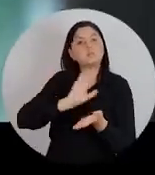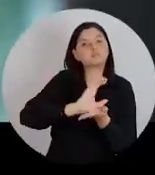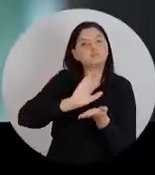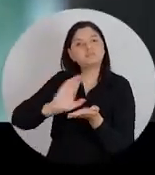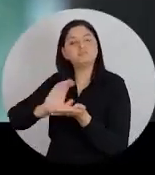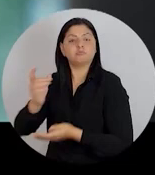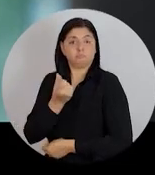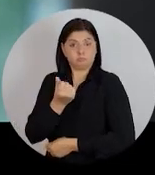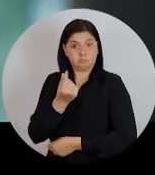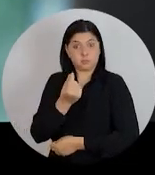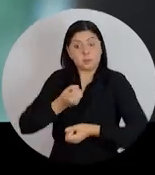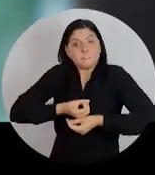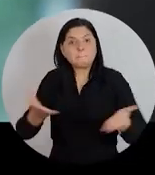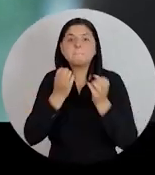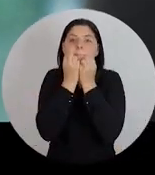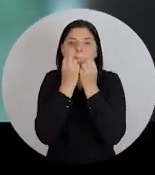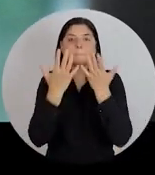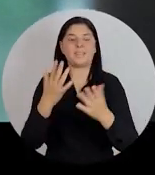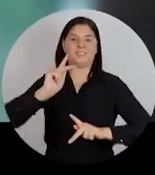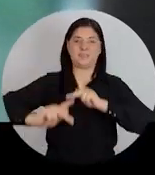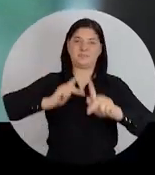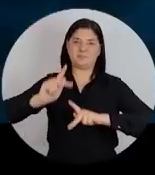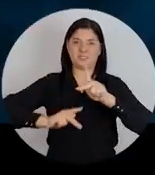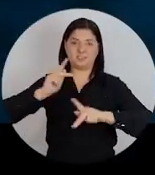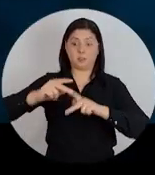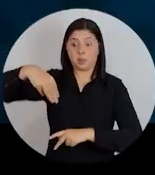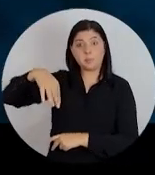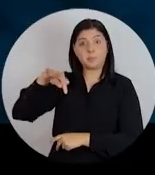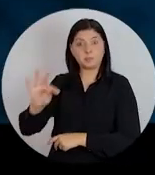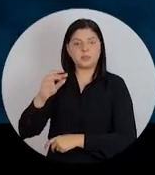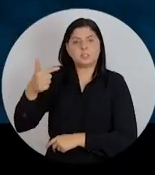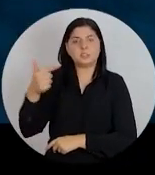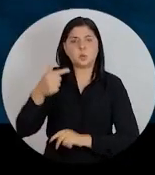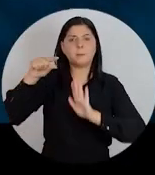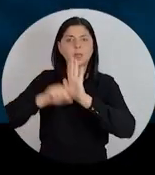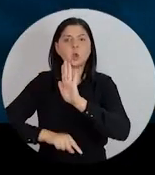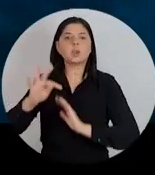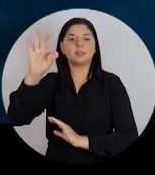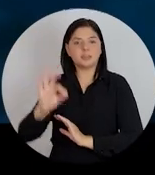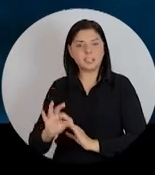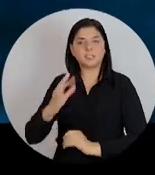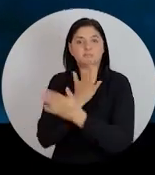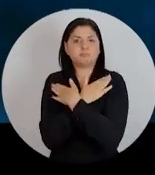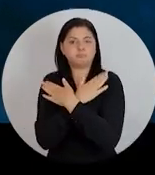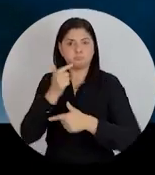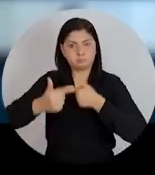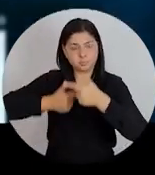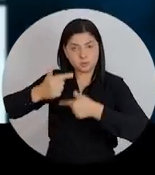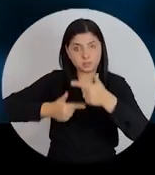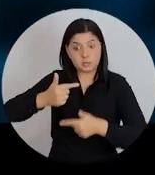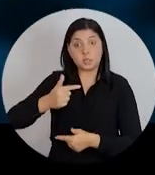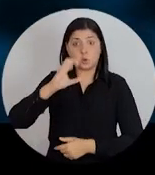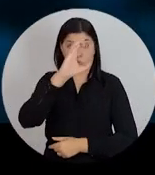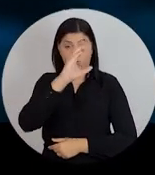e vão trazer muitos benefícios para a nossa população. Mato Grosso tem a segunda menor taxa de desemprego do país. E no